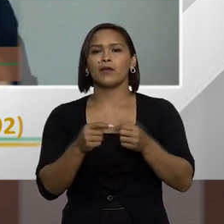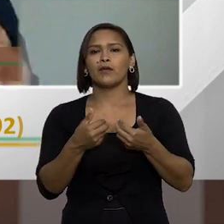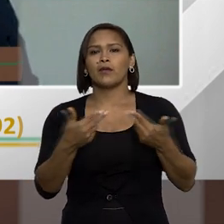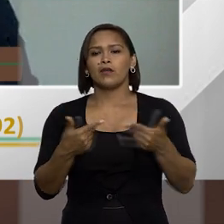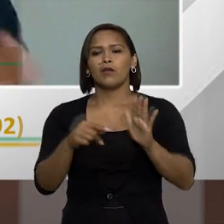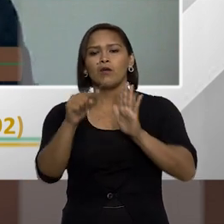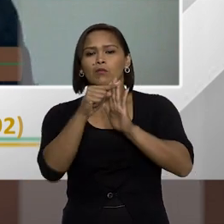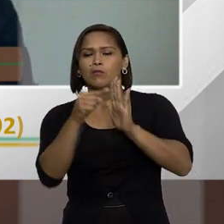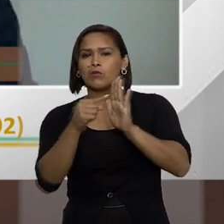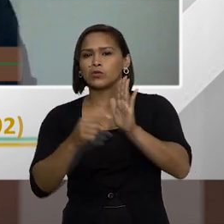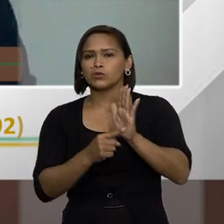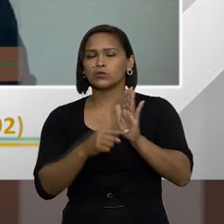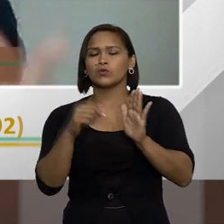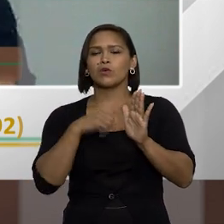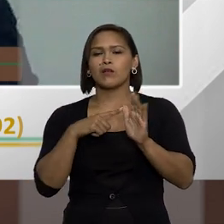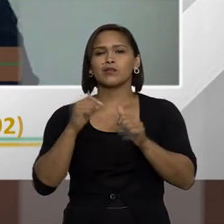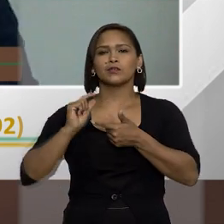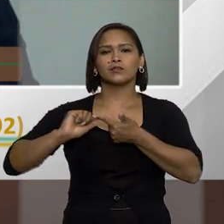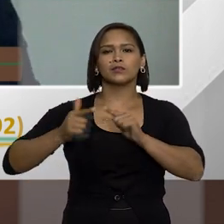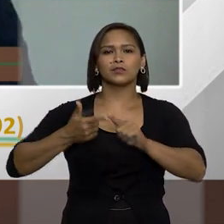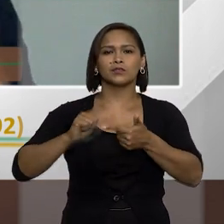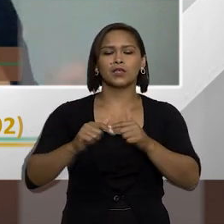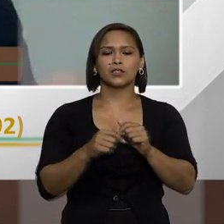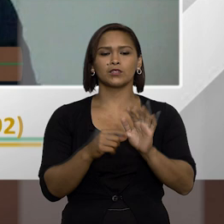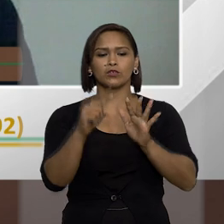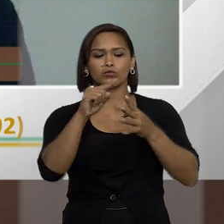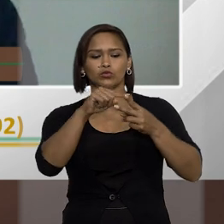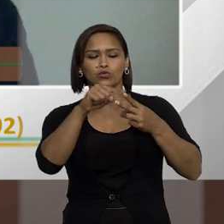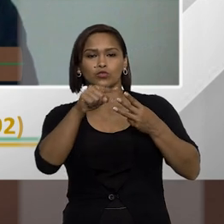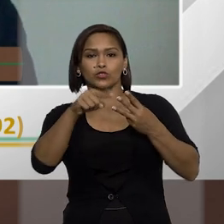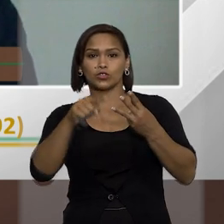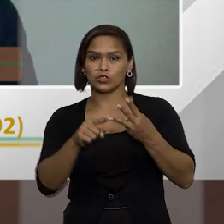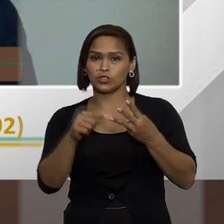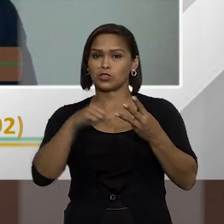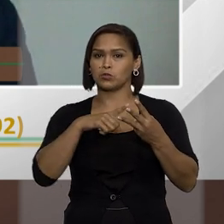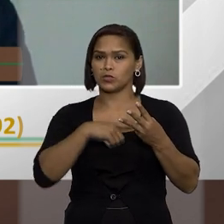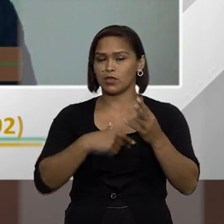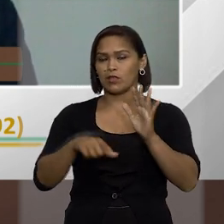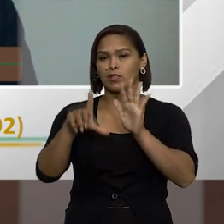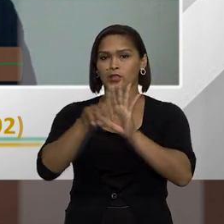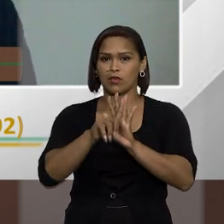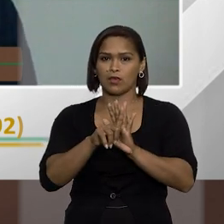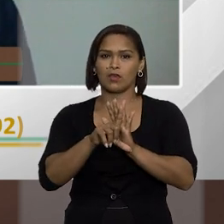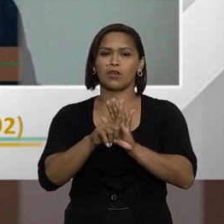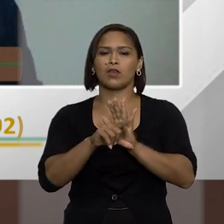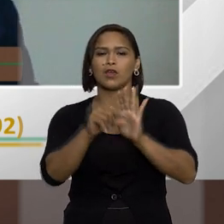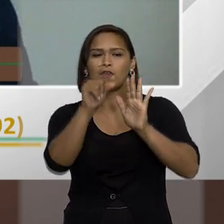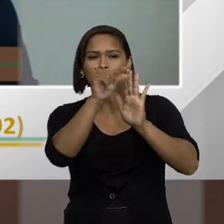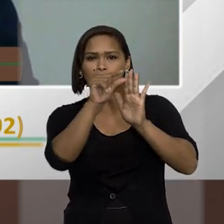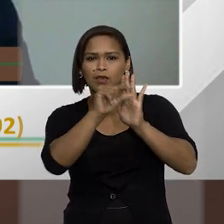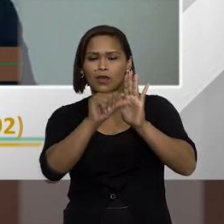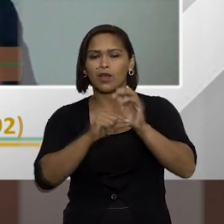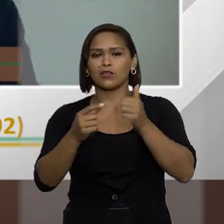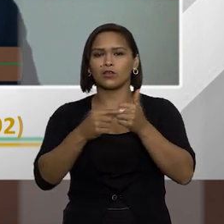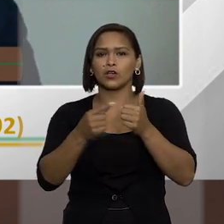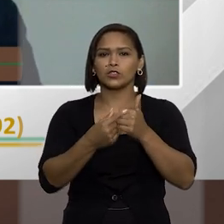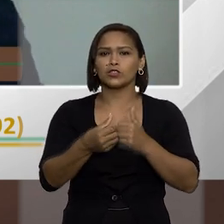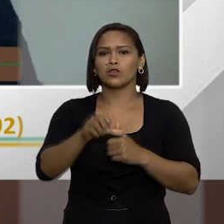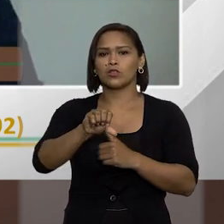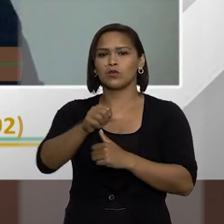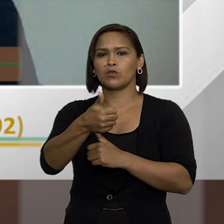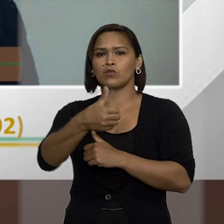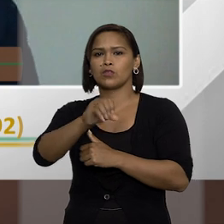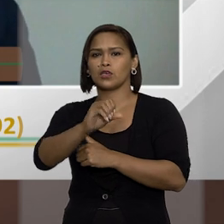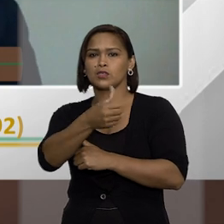algumas pontuais que tratam dos tipos, né, das condutas previstas em cada um dos artigos 9,